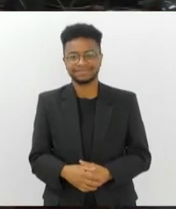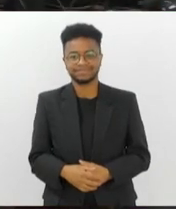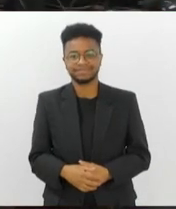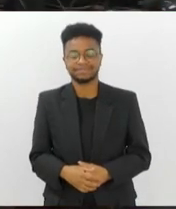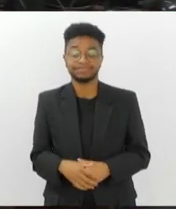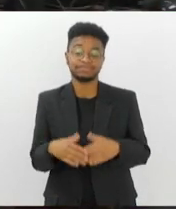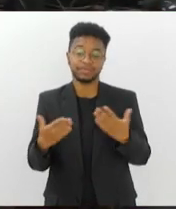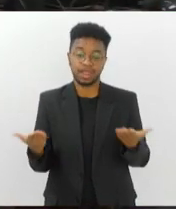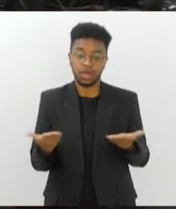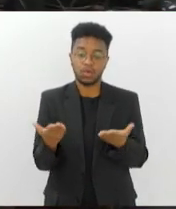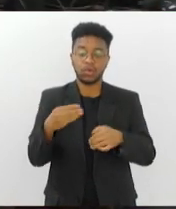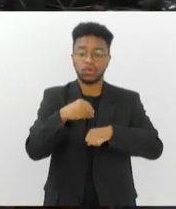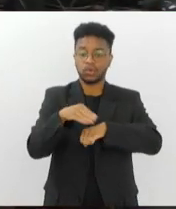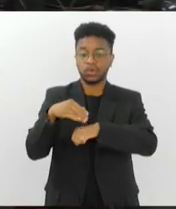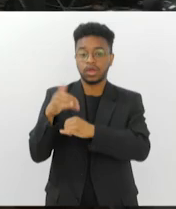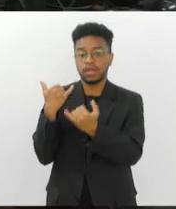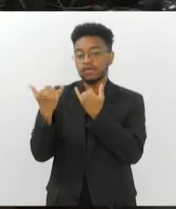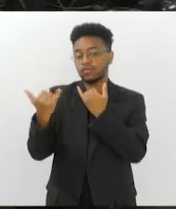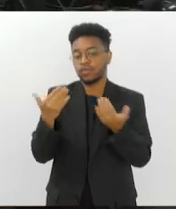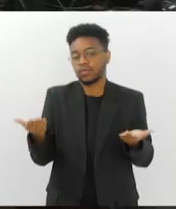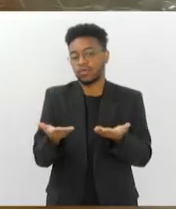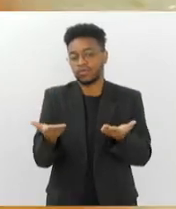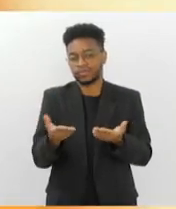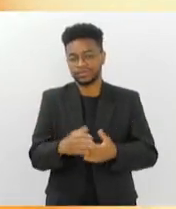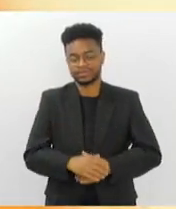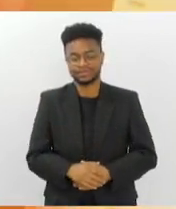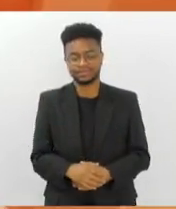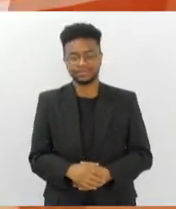Vamos ao nosso giro de notícias de hoje.